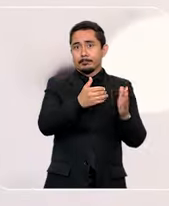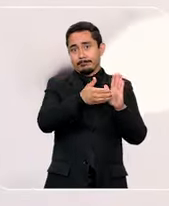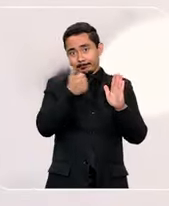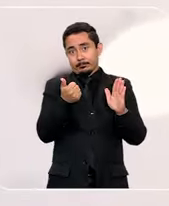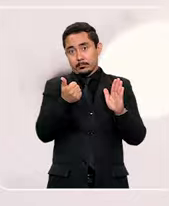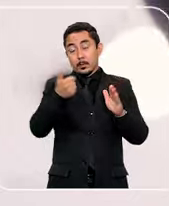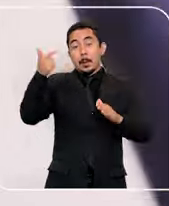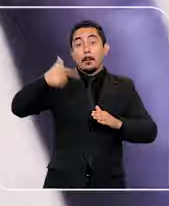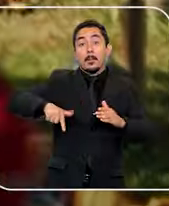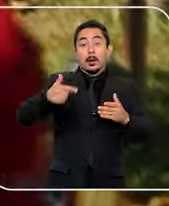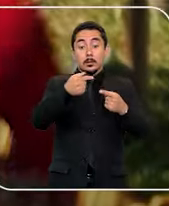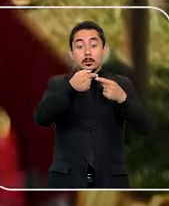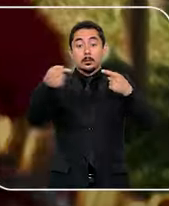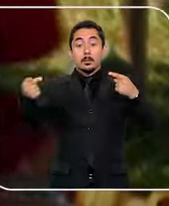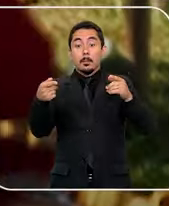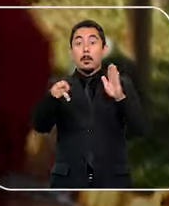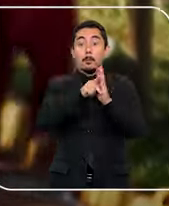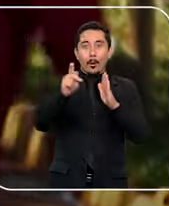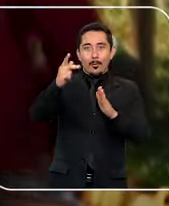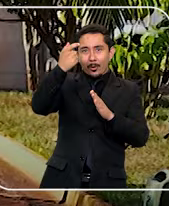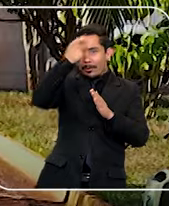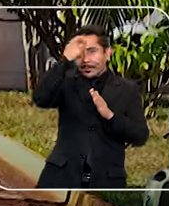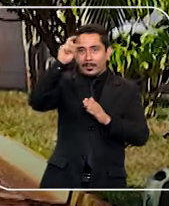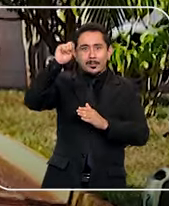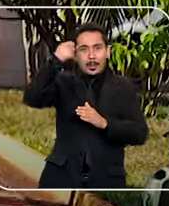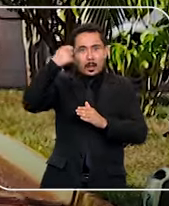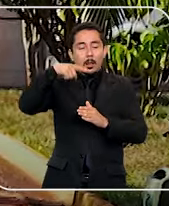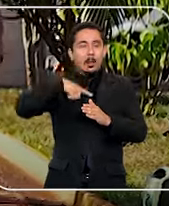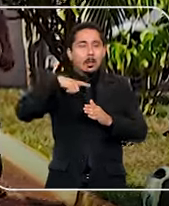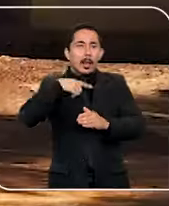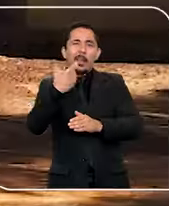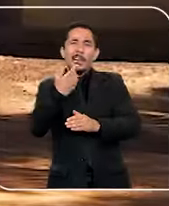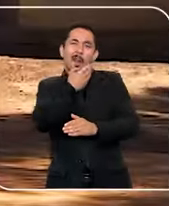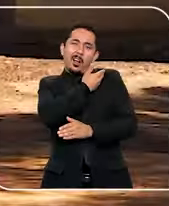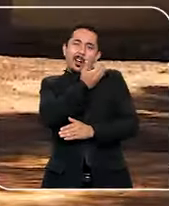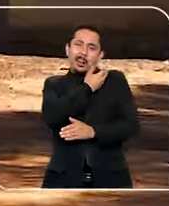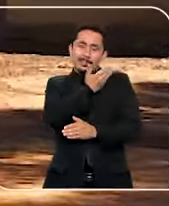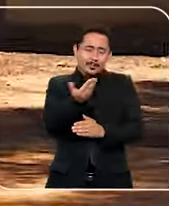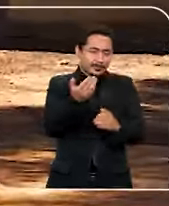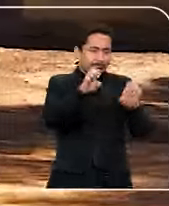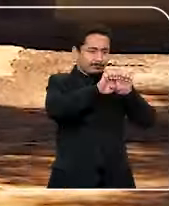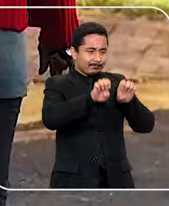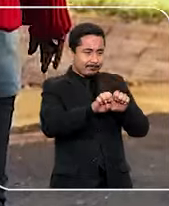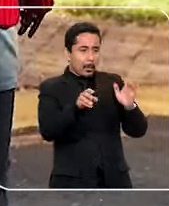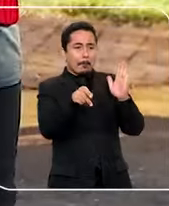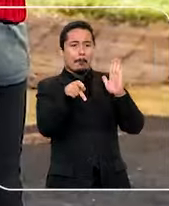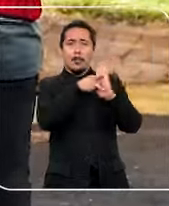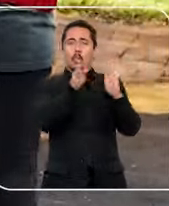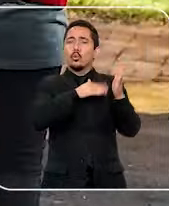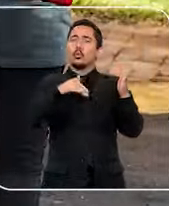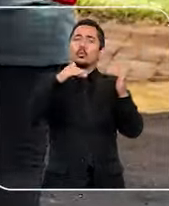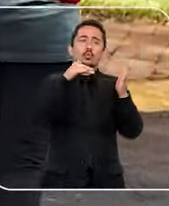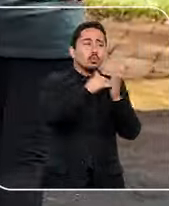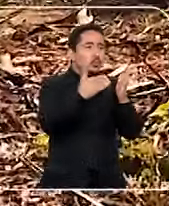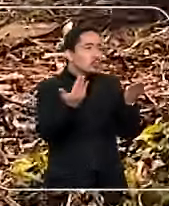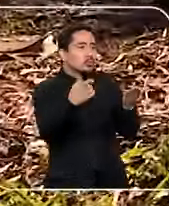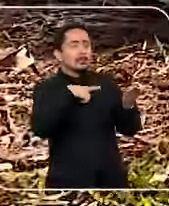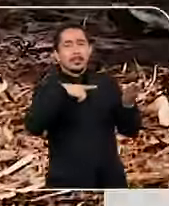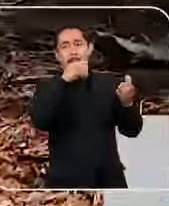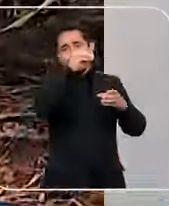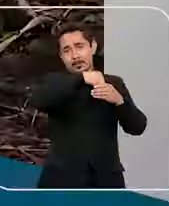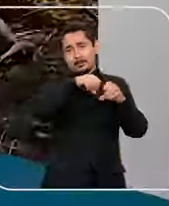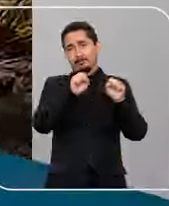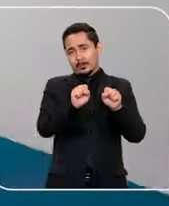da Consciência Negra, trazemos reportagem especial sobre como o racismo estrutural pode estar presente em falhas no